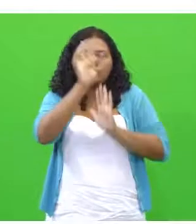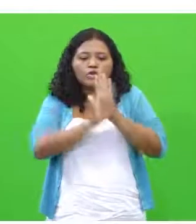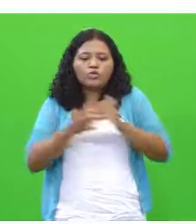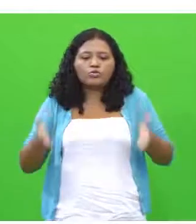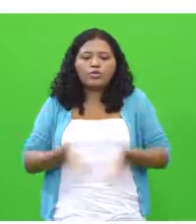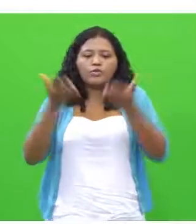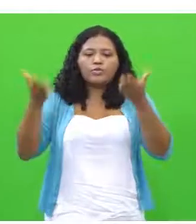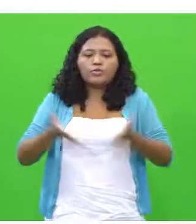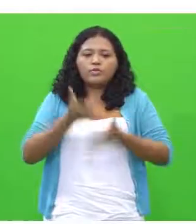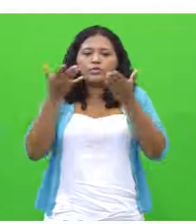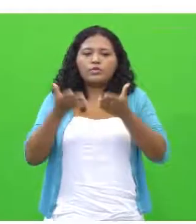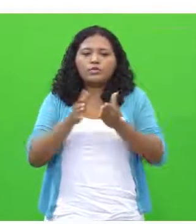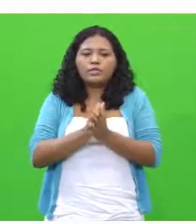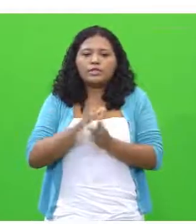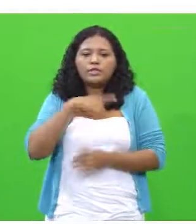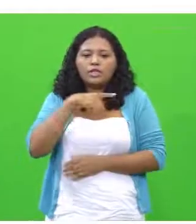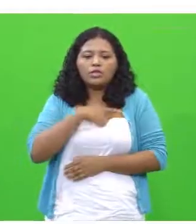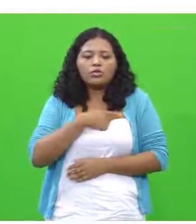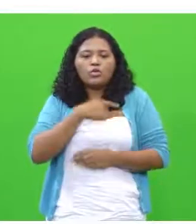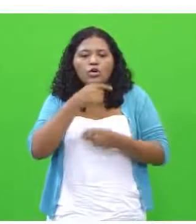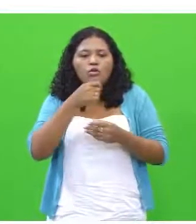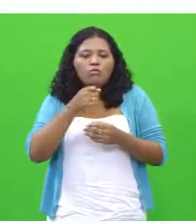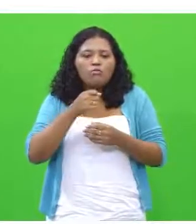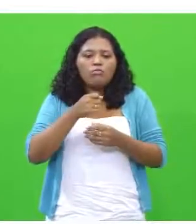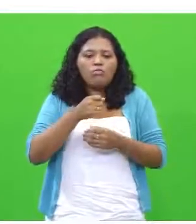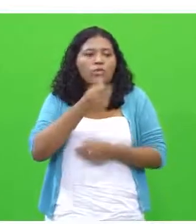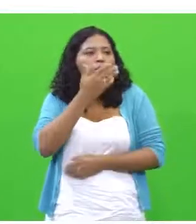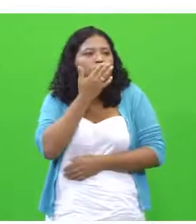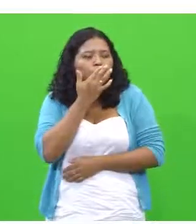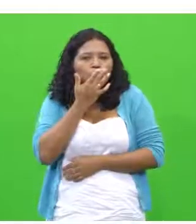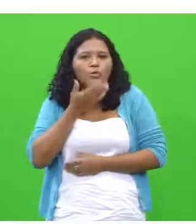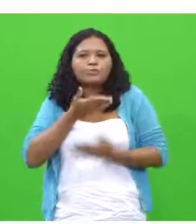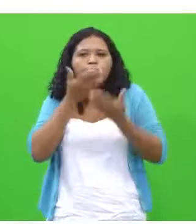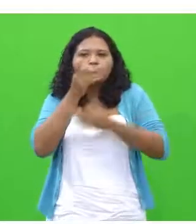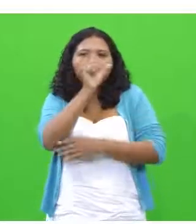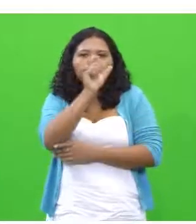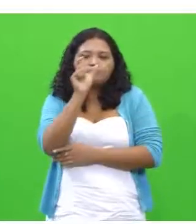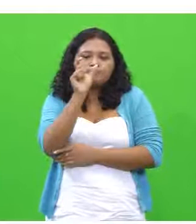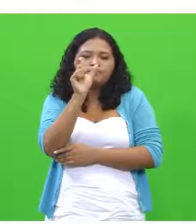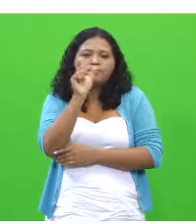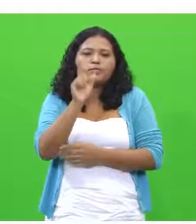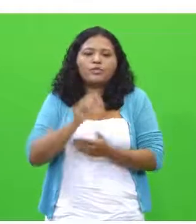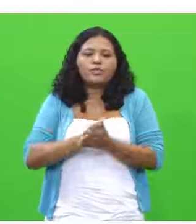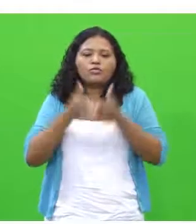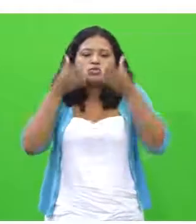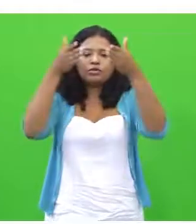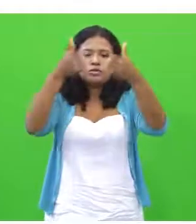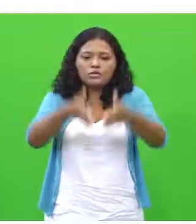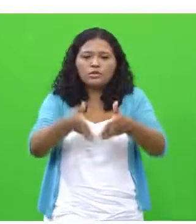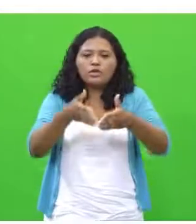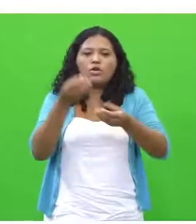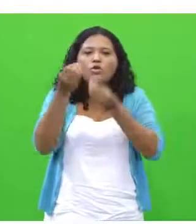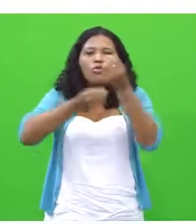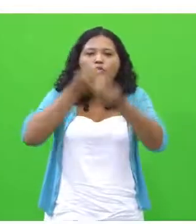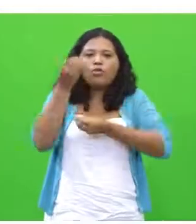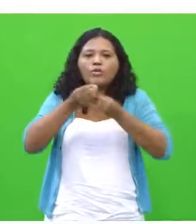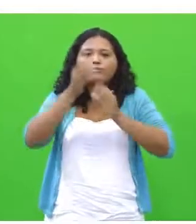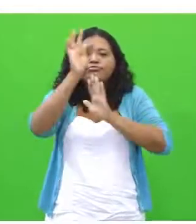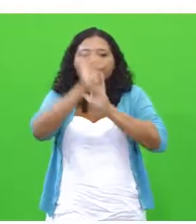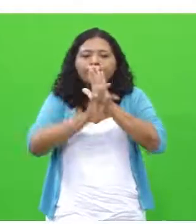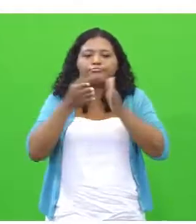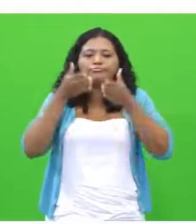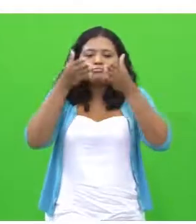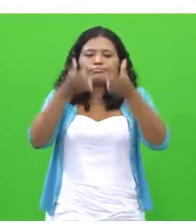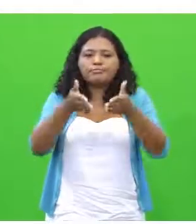situação, então nós temos destaque para algumas cores, que elas vão direcionar como é que está esse contexto.